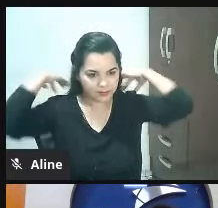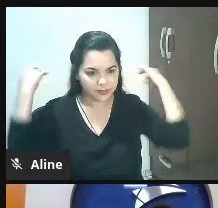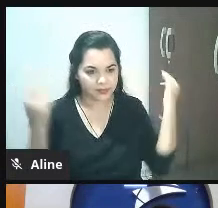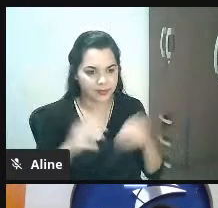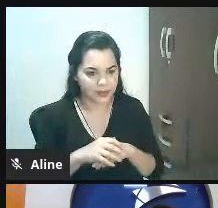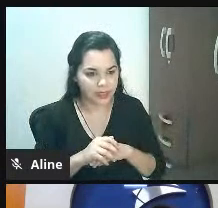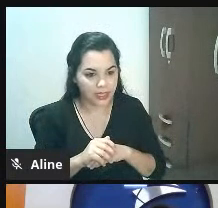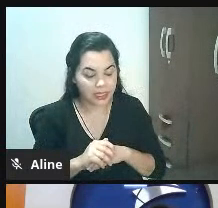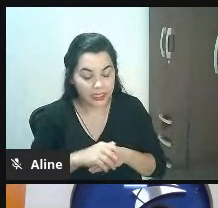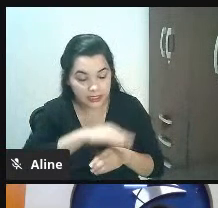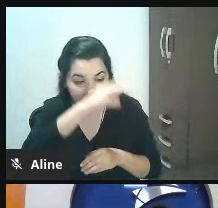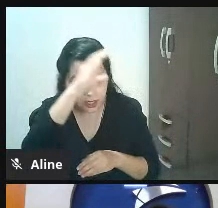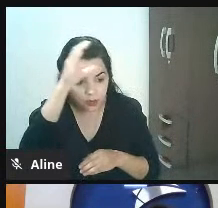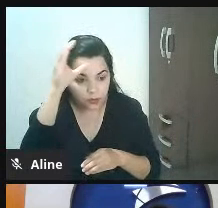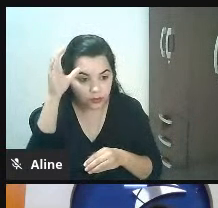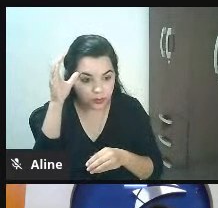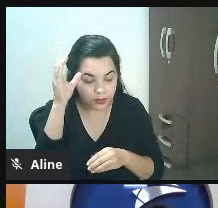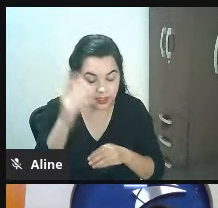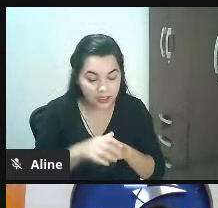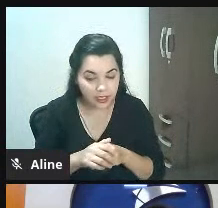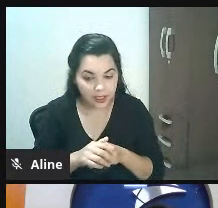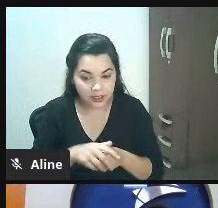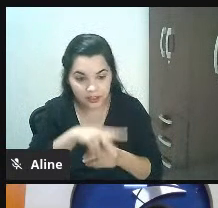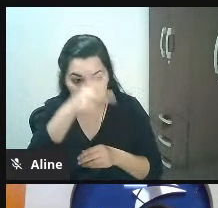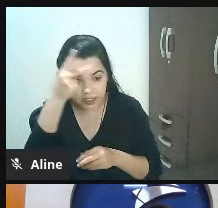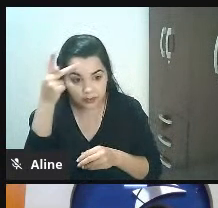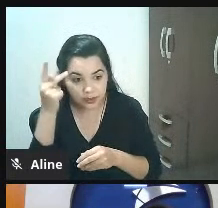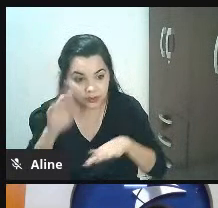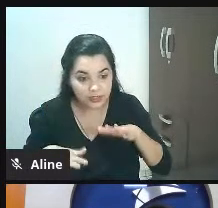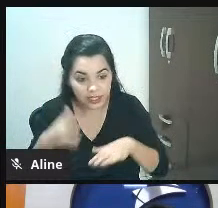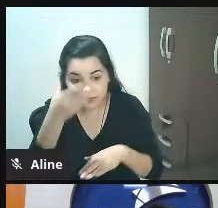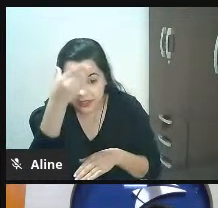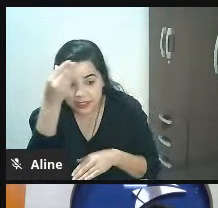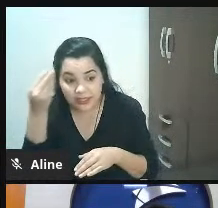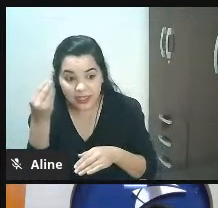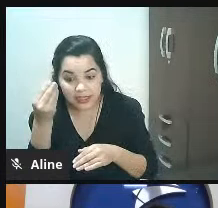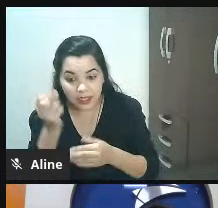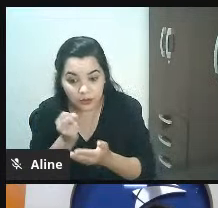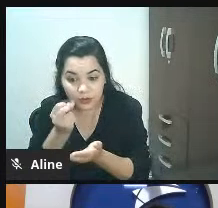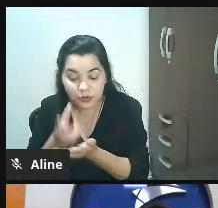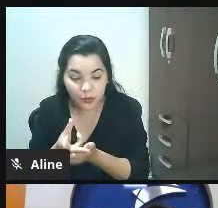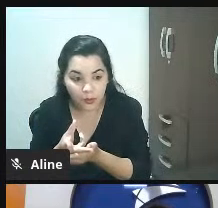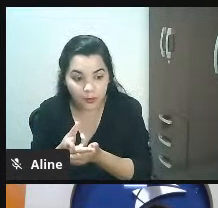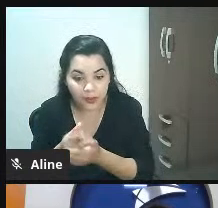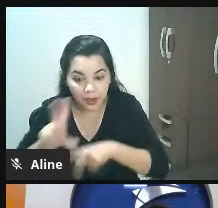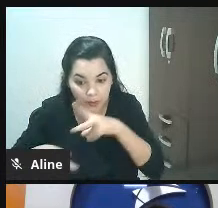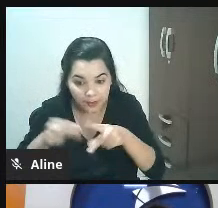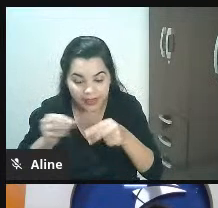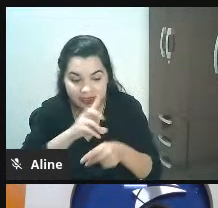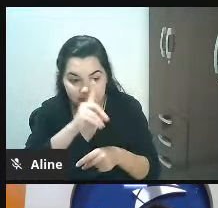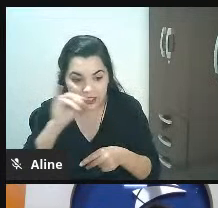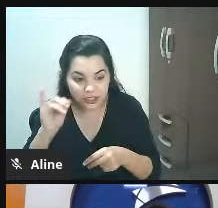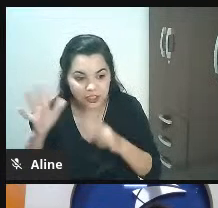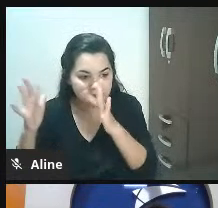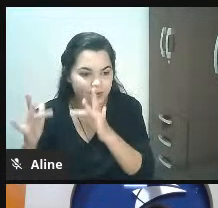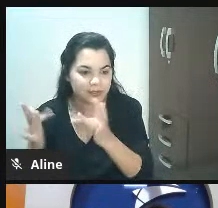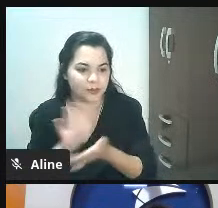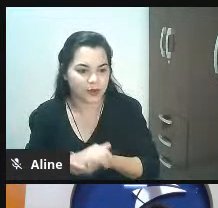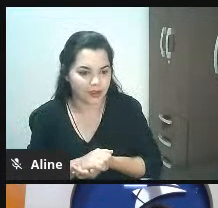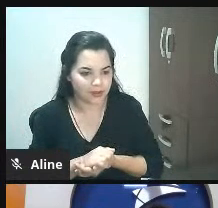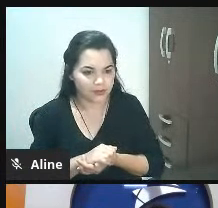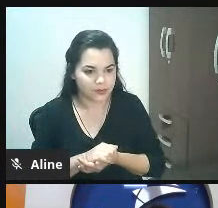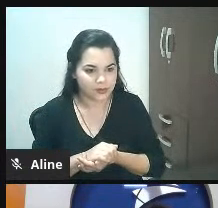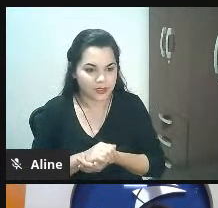ele está abordando aqui aquelas pessoas que esqueceram de comprar um presente no dia dos namorados agora eu tenho certeza quase que absoluta que